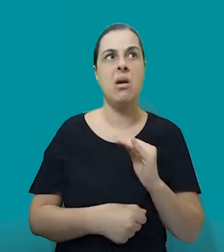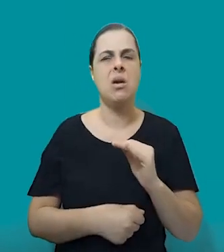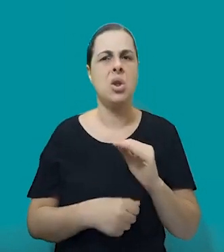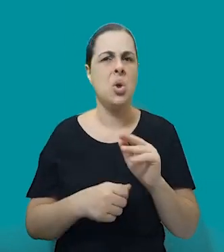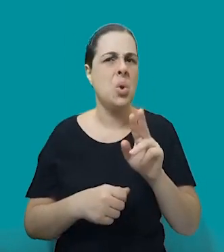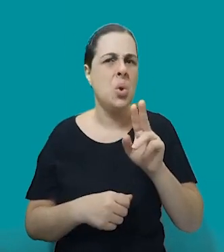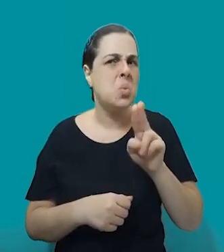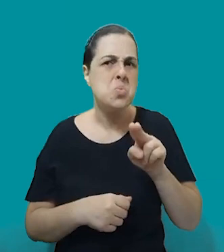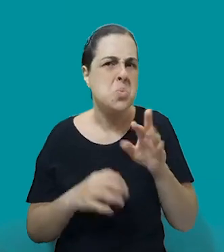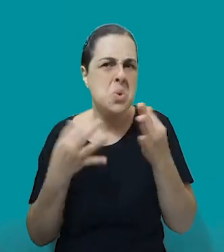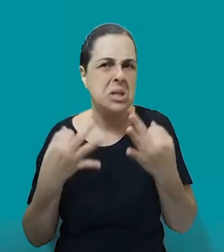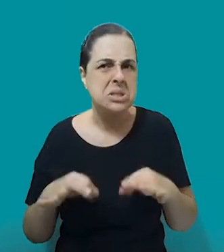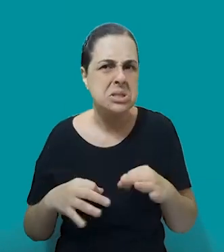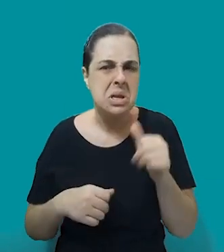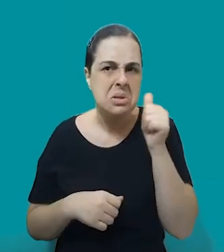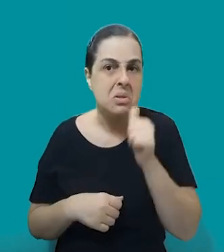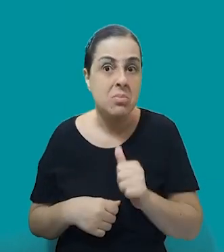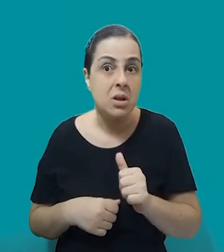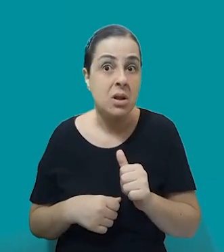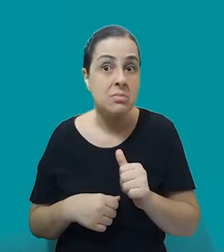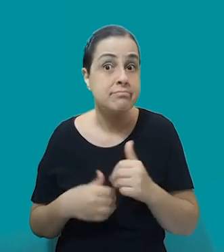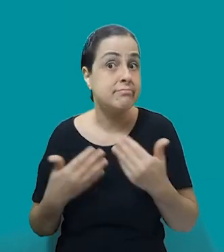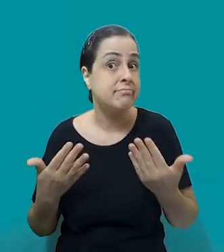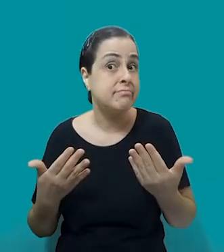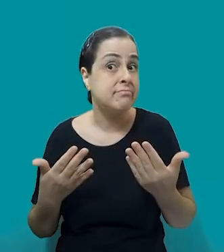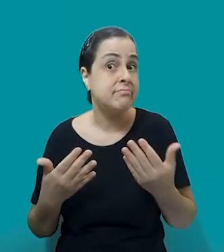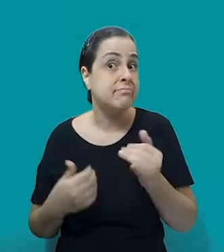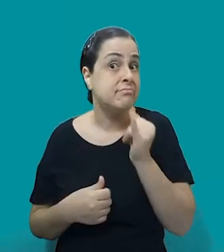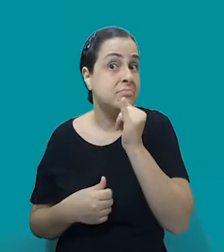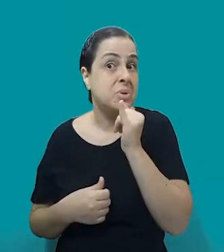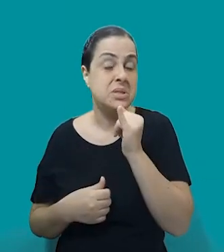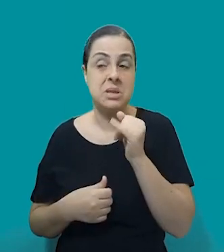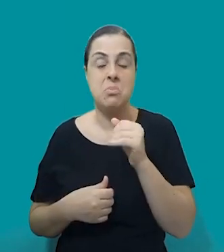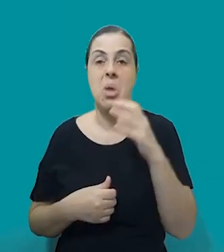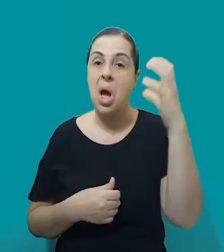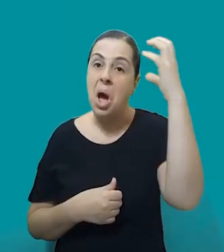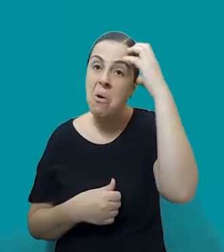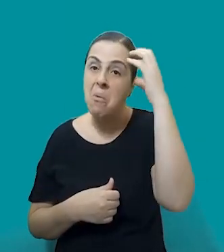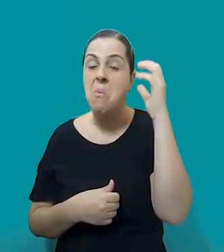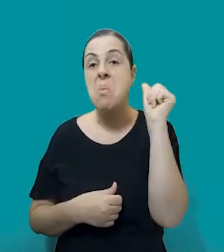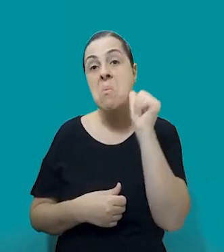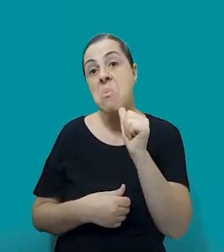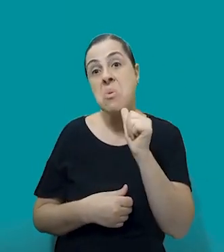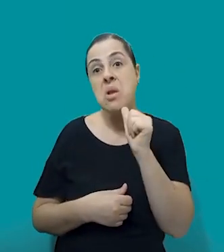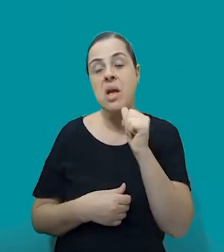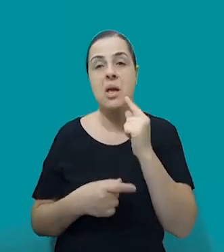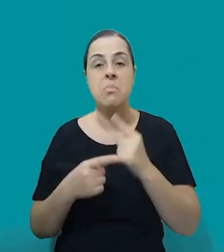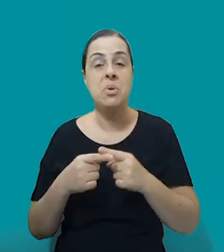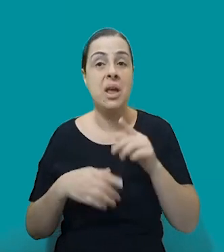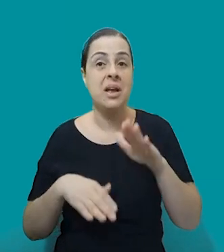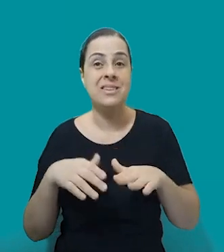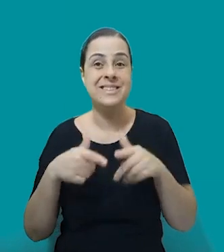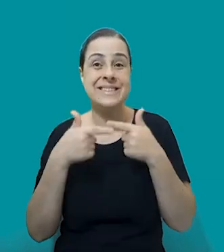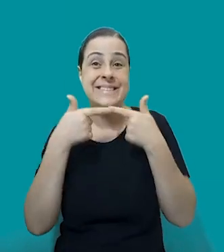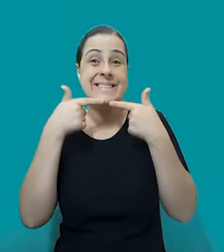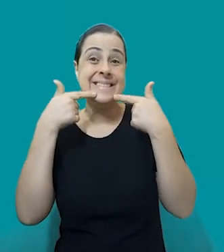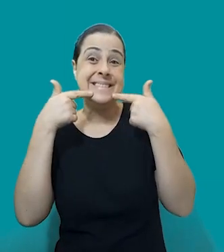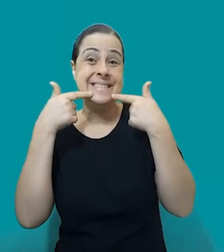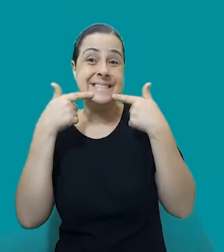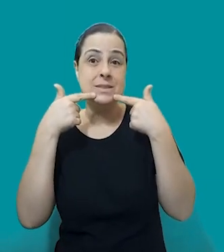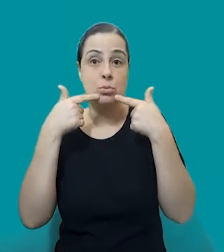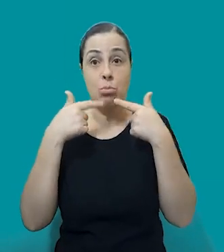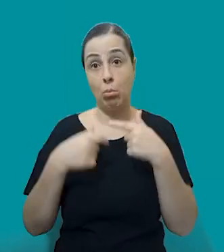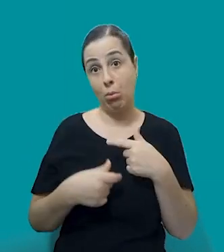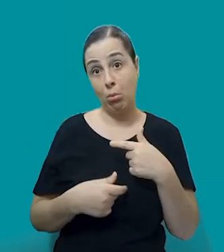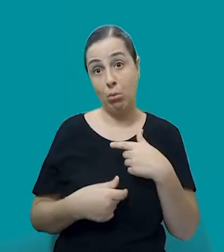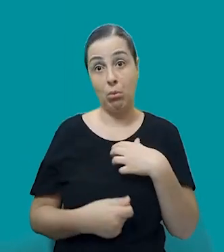falando adequado. Ou a gente fala com muita raiva, ou se a gente sorrir demais, o discurso perde a força. Então, é muito difícil,